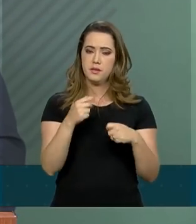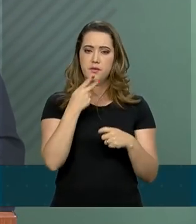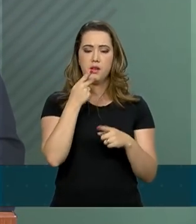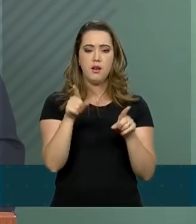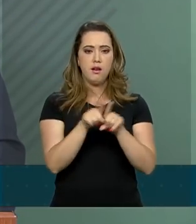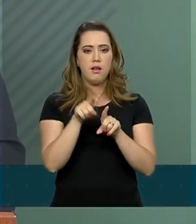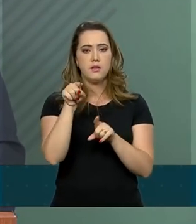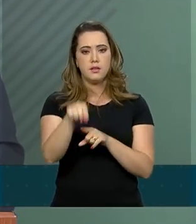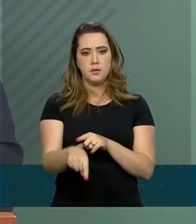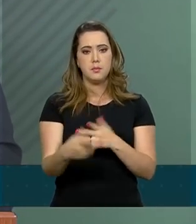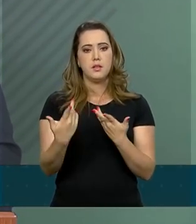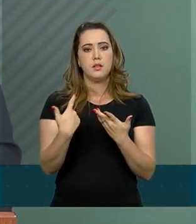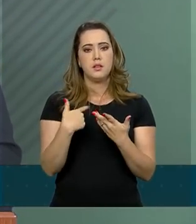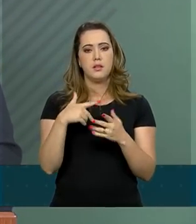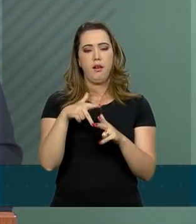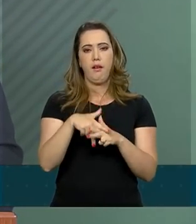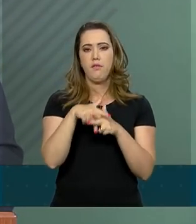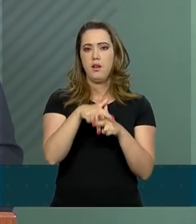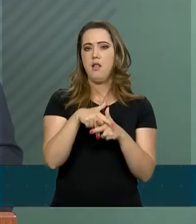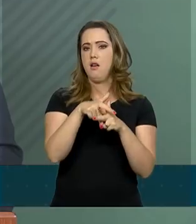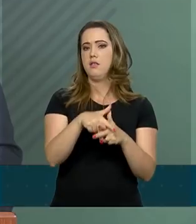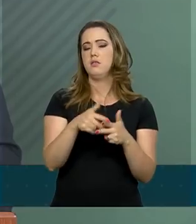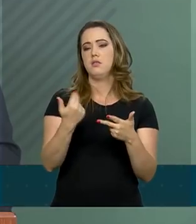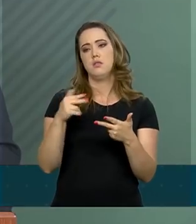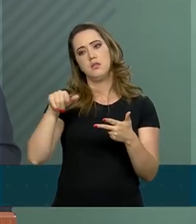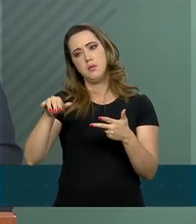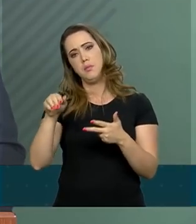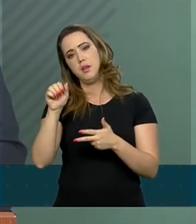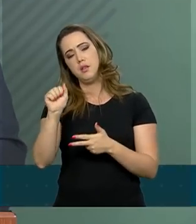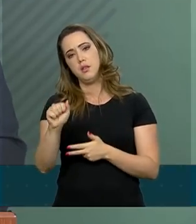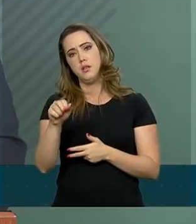infantaria lá no Ceará.